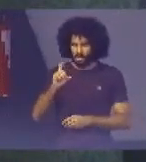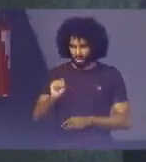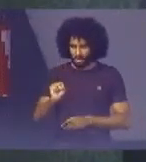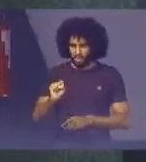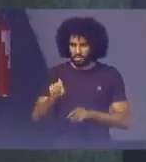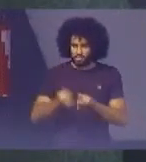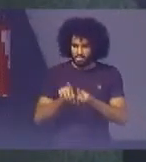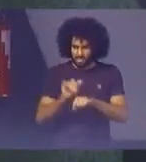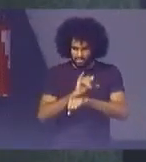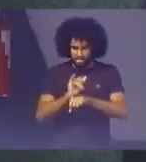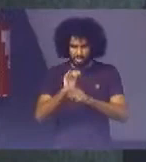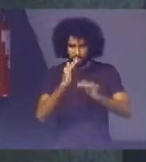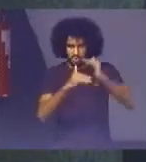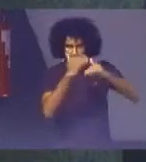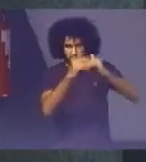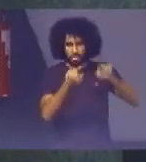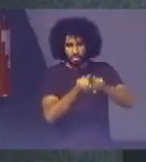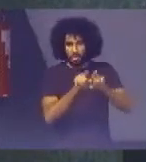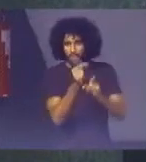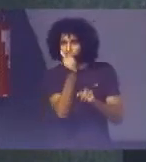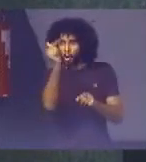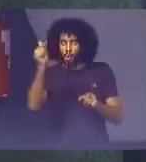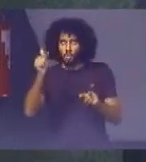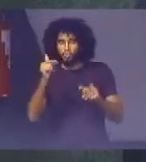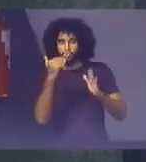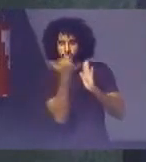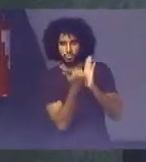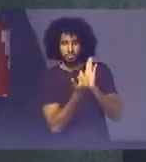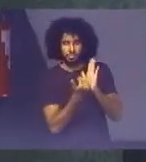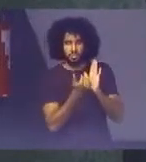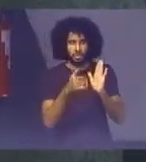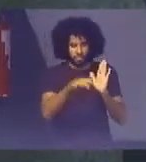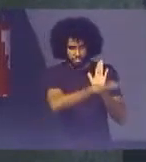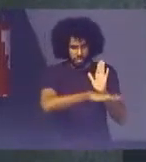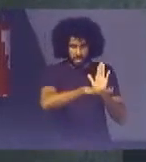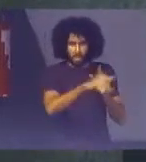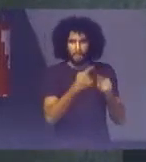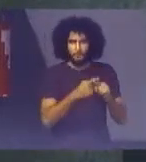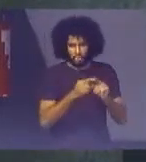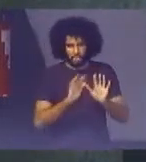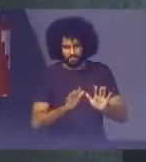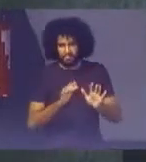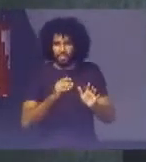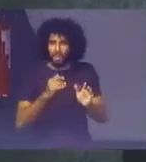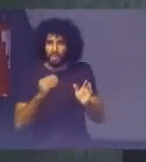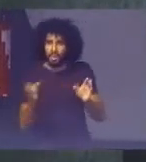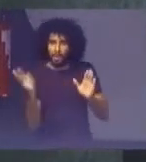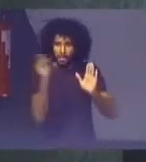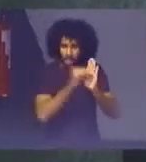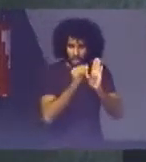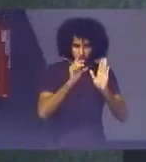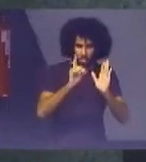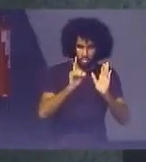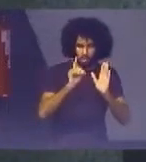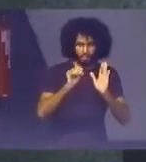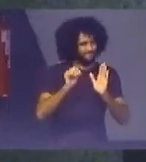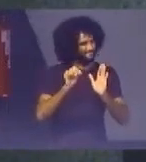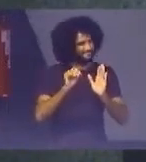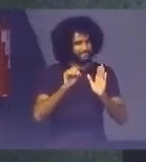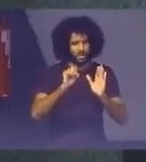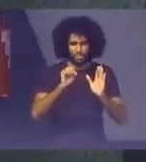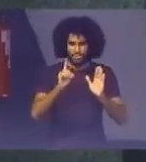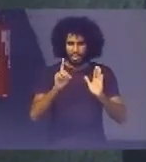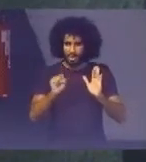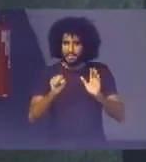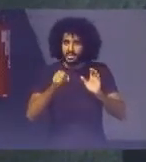desenvolvimento Para outros planos Setoriais Porque não tem como Implementar os ODS Efetivamente Se